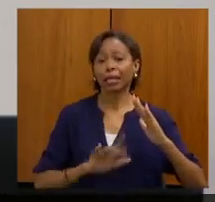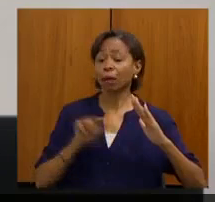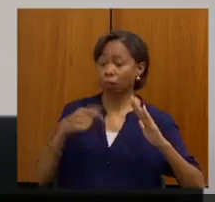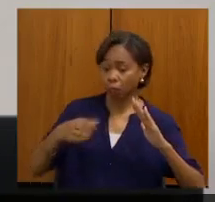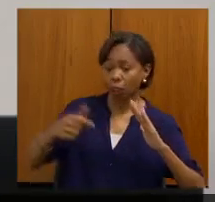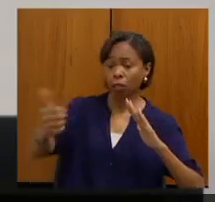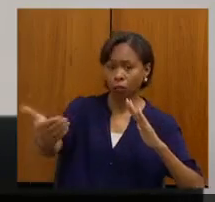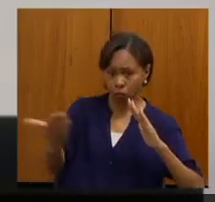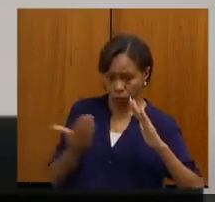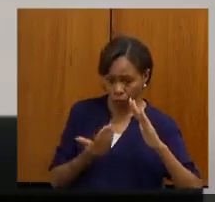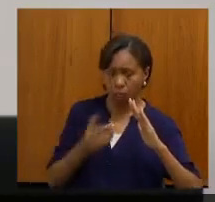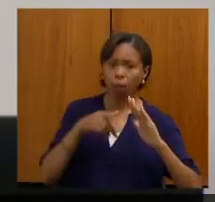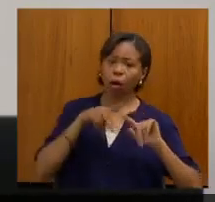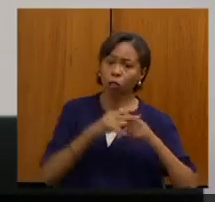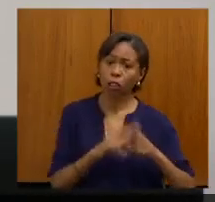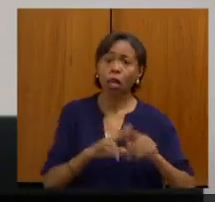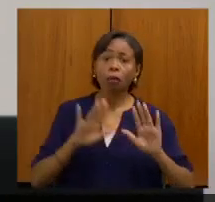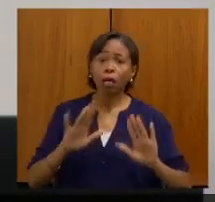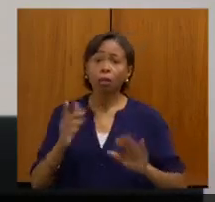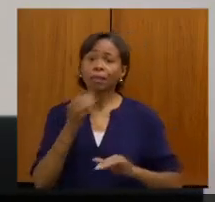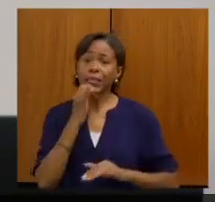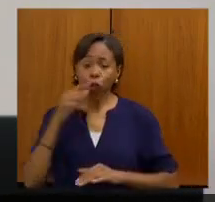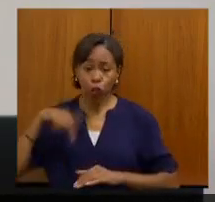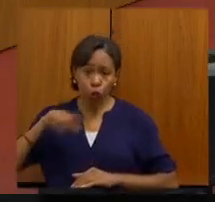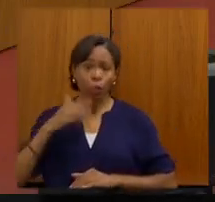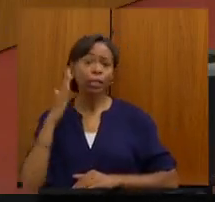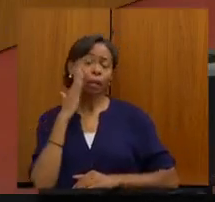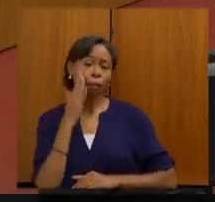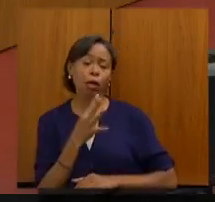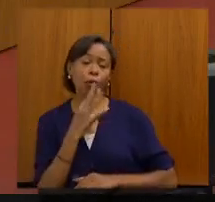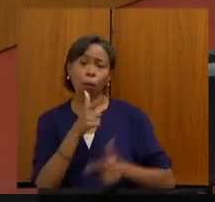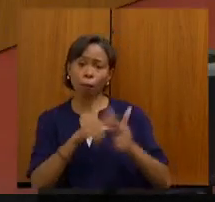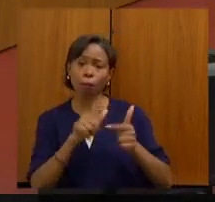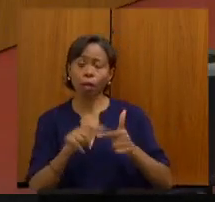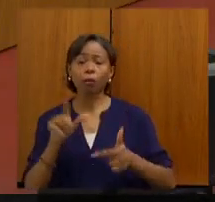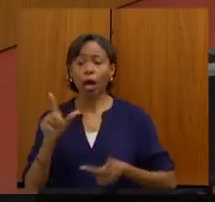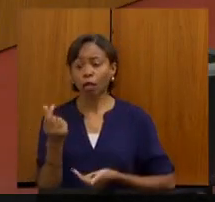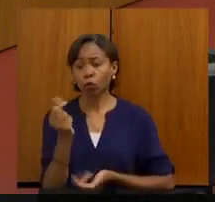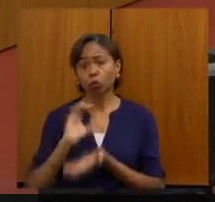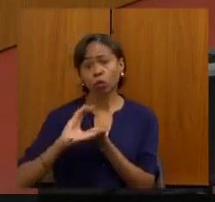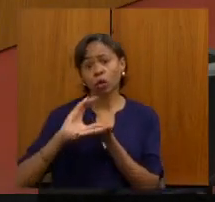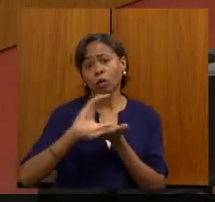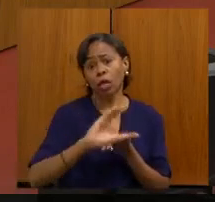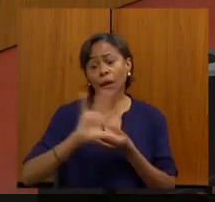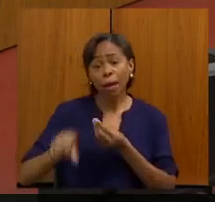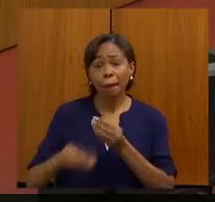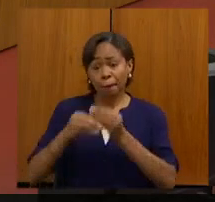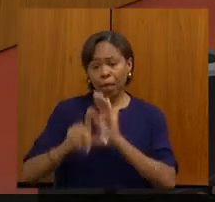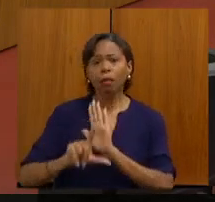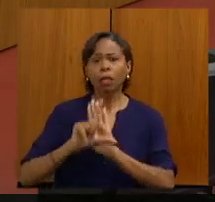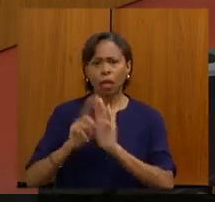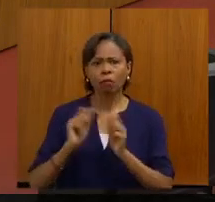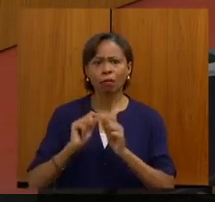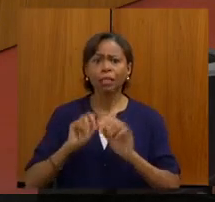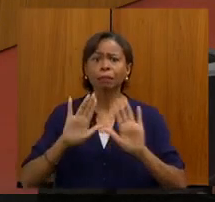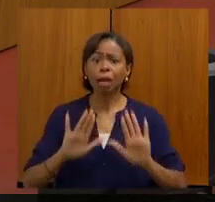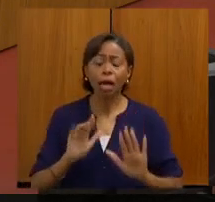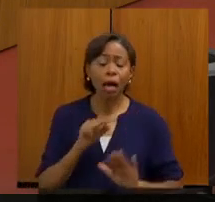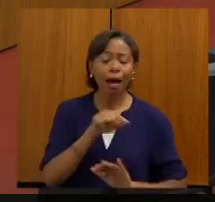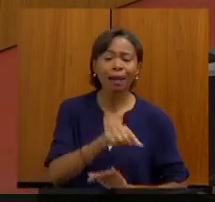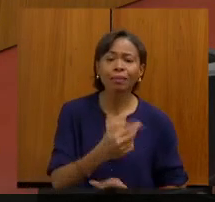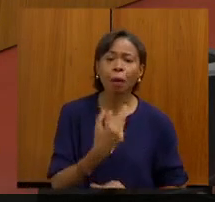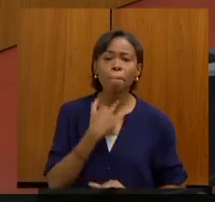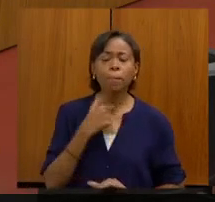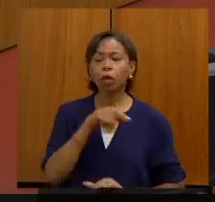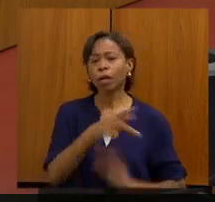a gente encaminha a emenda e a emenda chega lá, mas você não pode cobrir a goteira sua, não. Você vai ter que usar isso aqui, comprar uma nova geladeira, quando você já